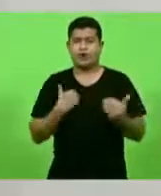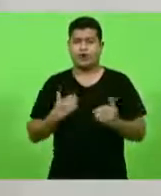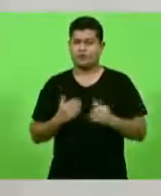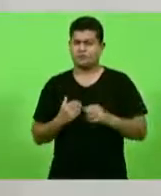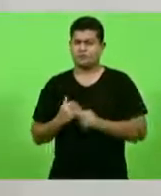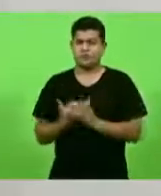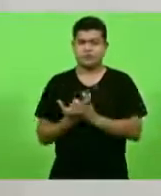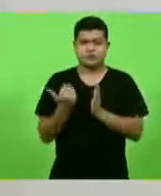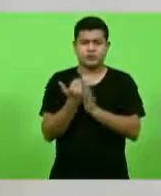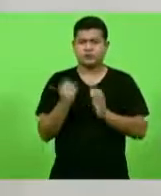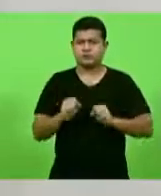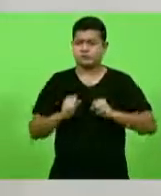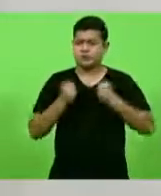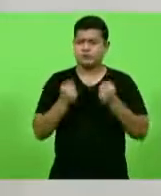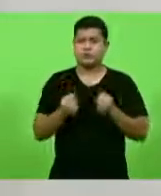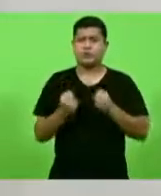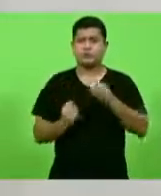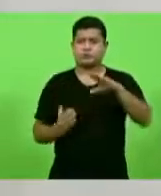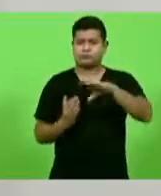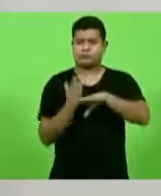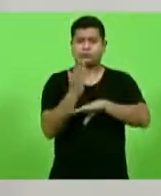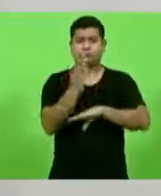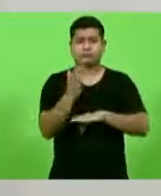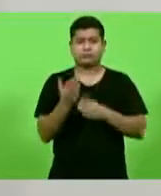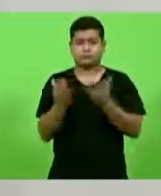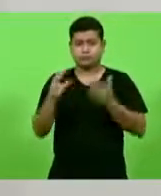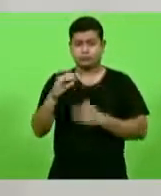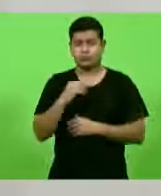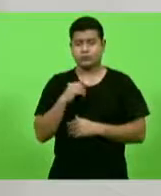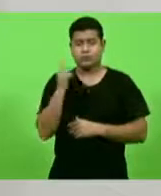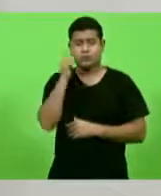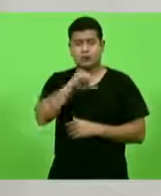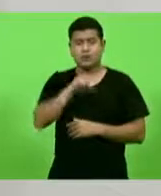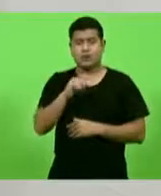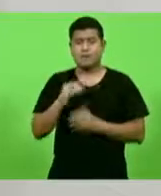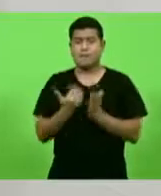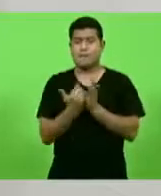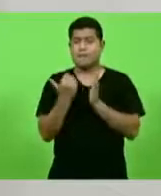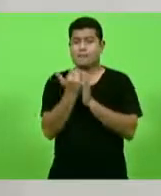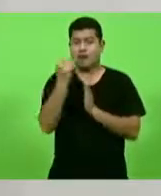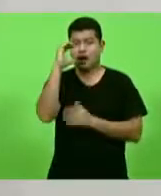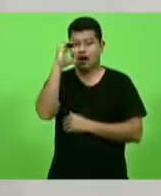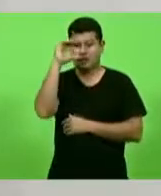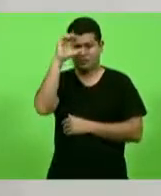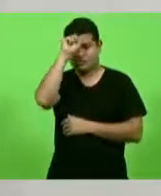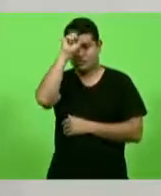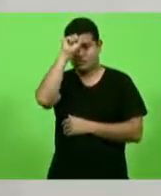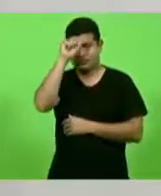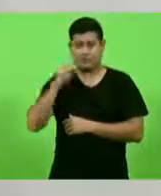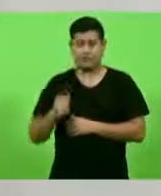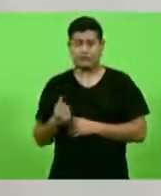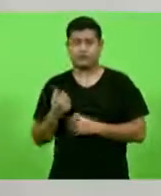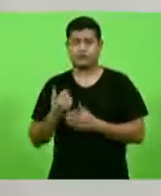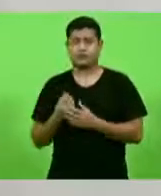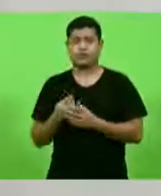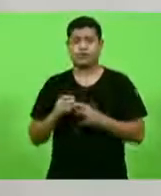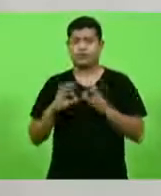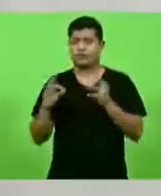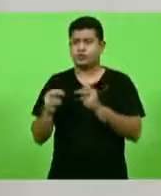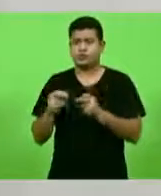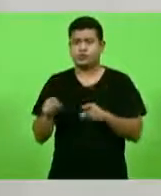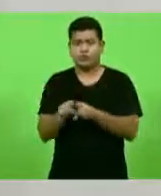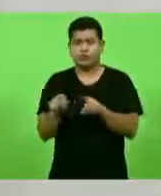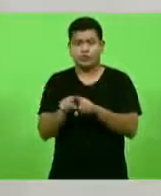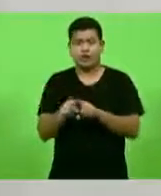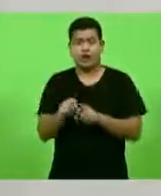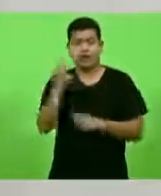pelo conhecimento. Que seu exemplo de dedicação ao conhecimento e à ciência seja cada vez mais conhecido por todos os